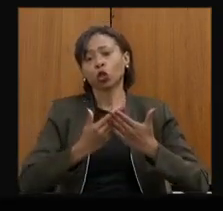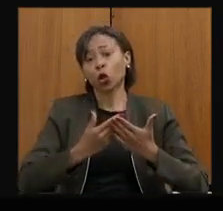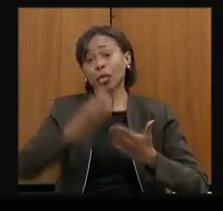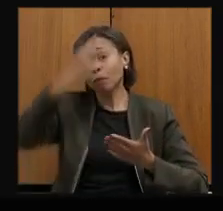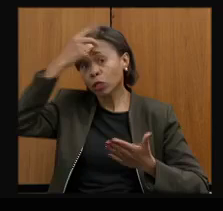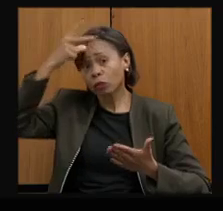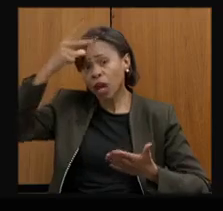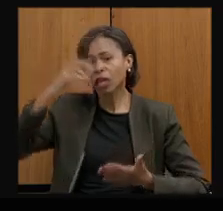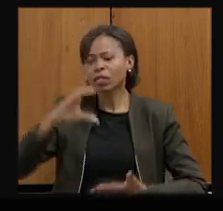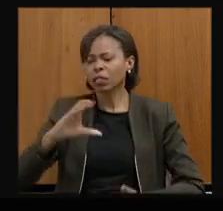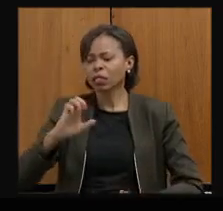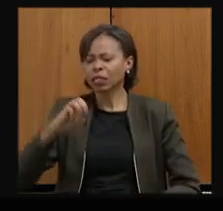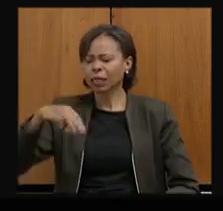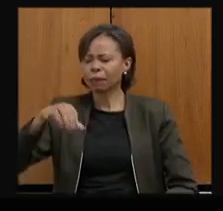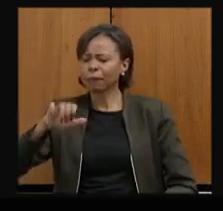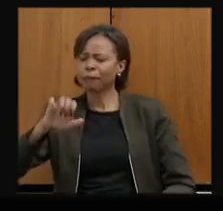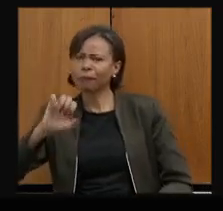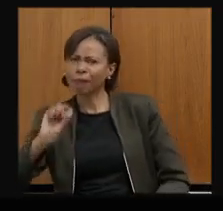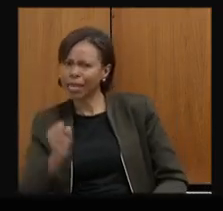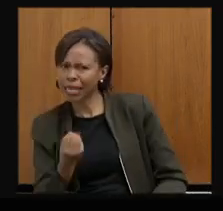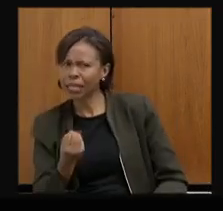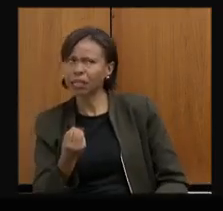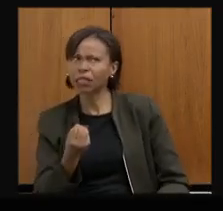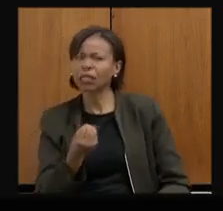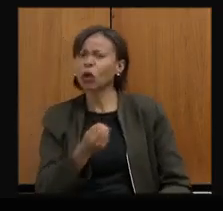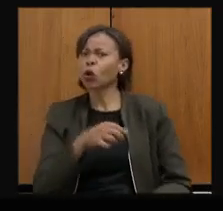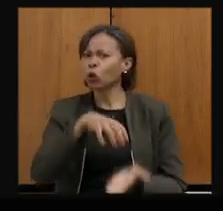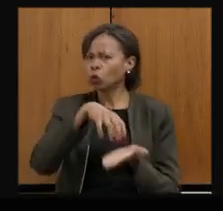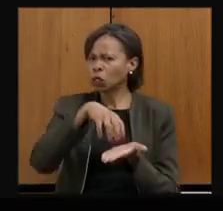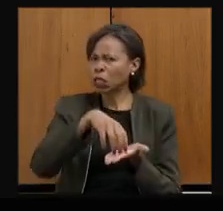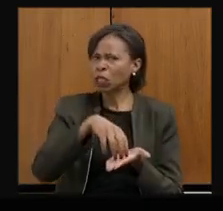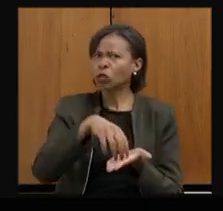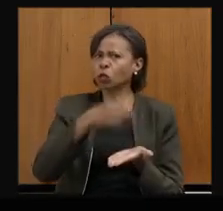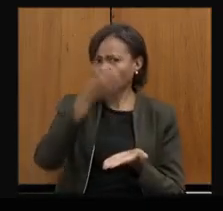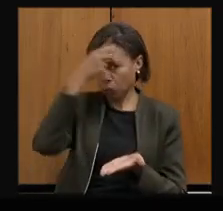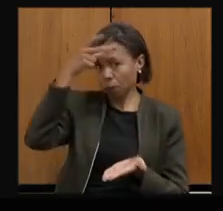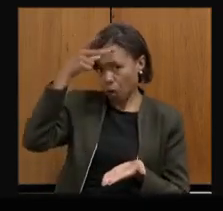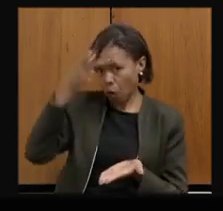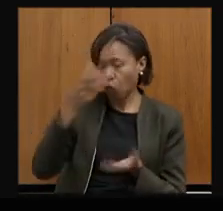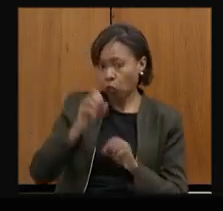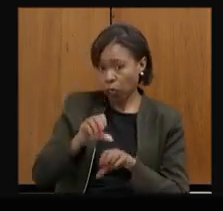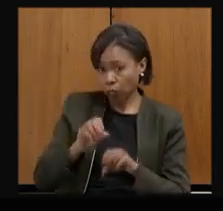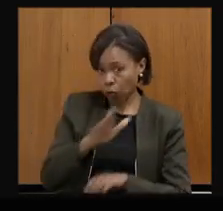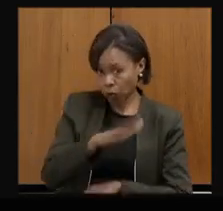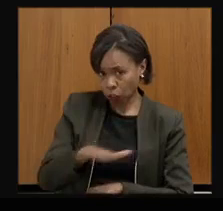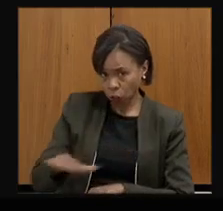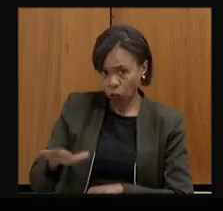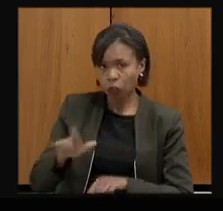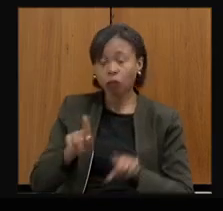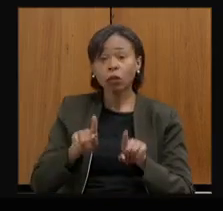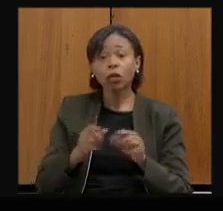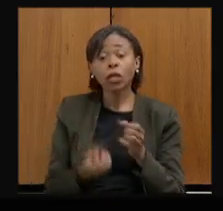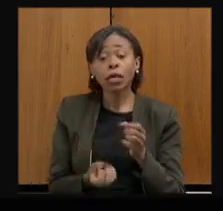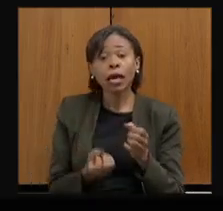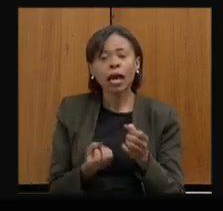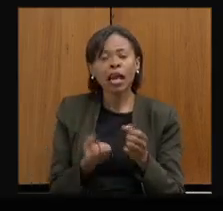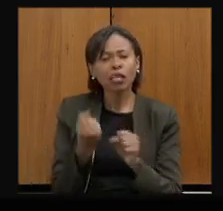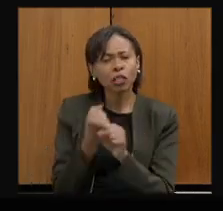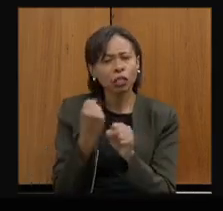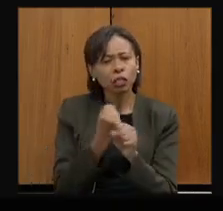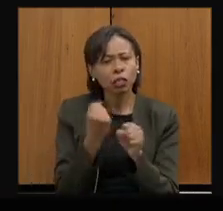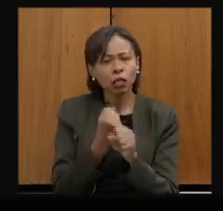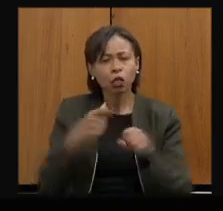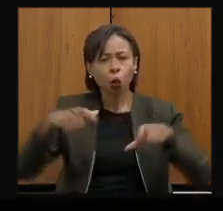Centro Educacional Municipal de Educação Infantil, construindo algumas quadras naqueles